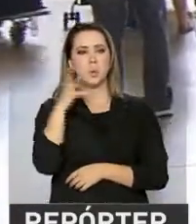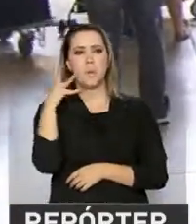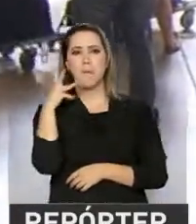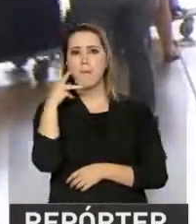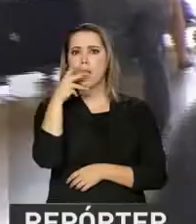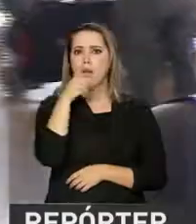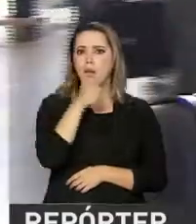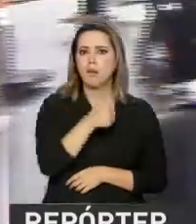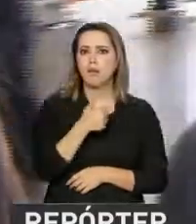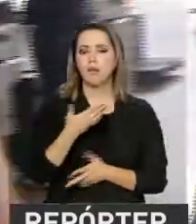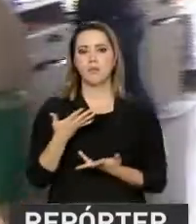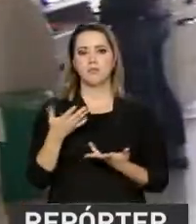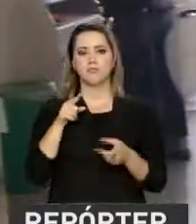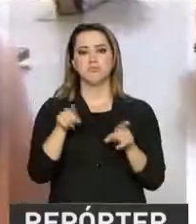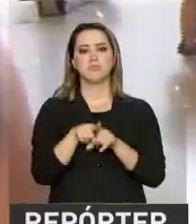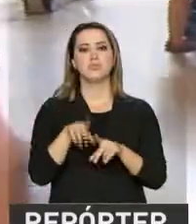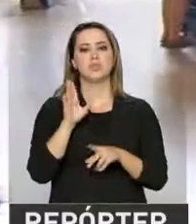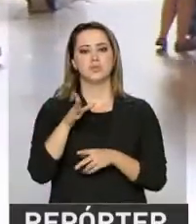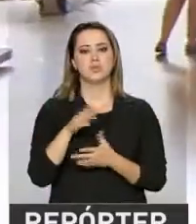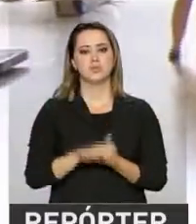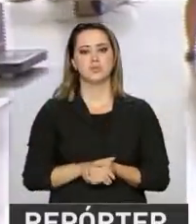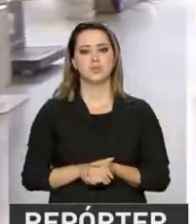e já tem um lugar favorito.